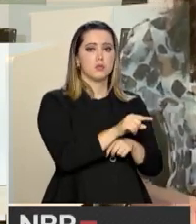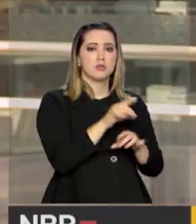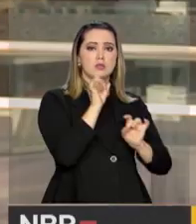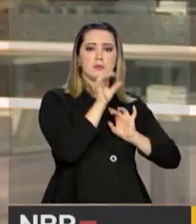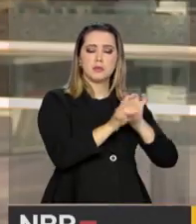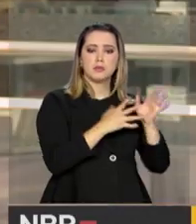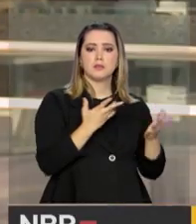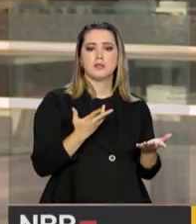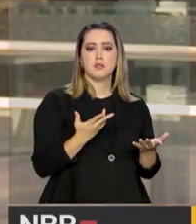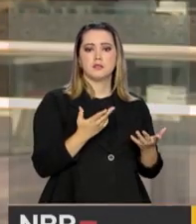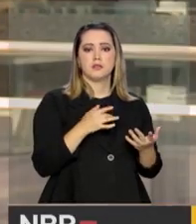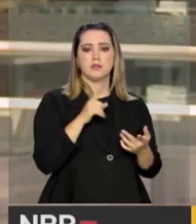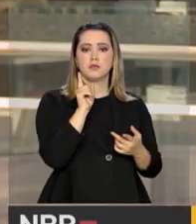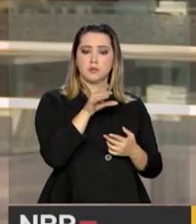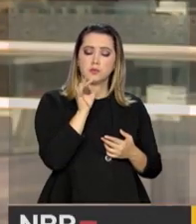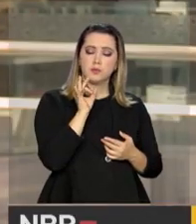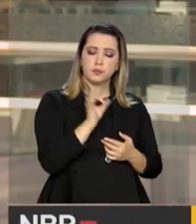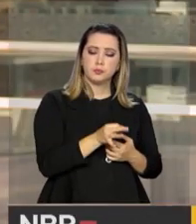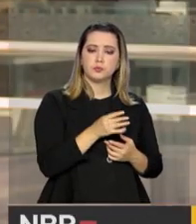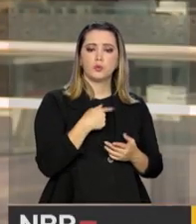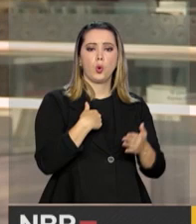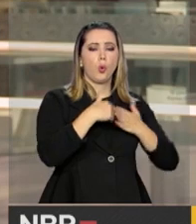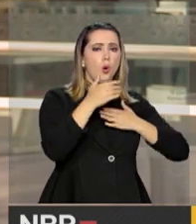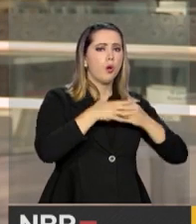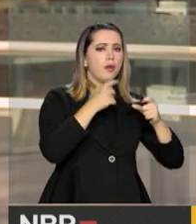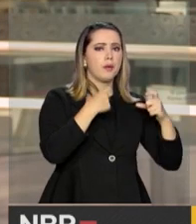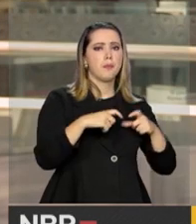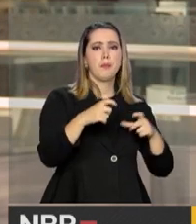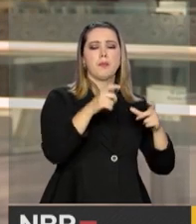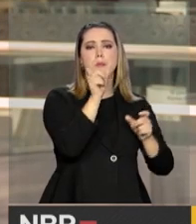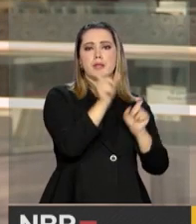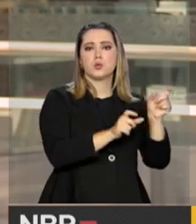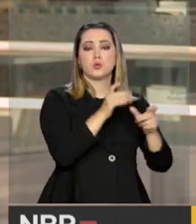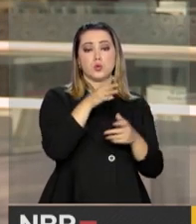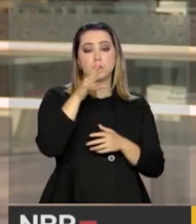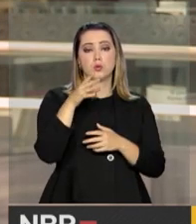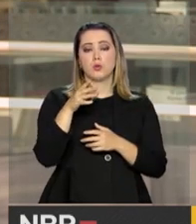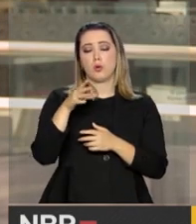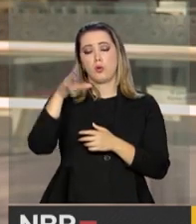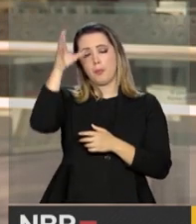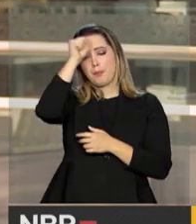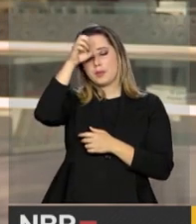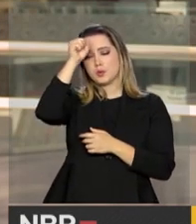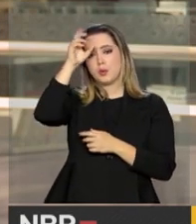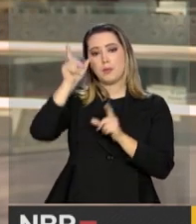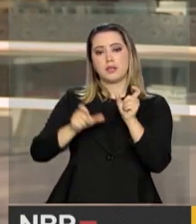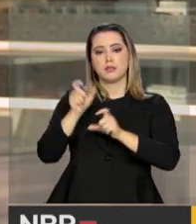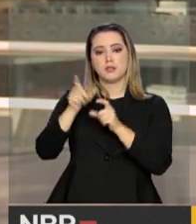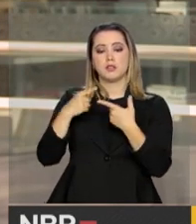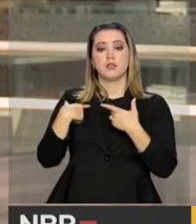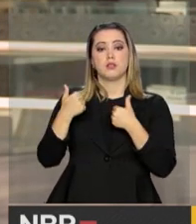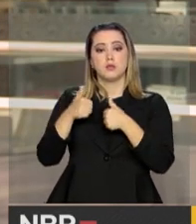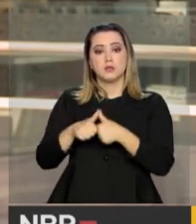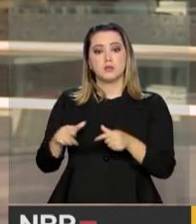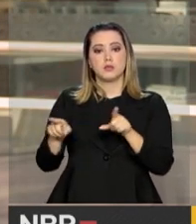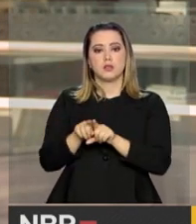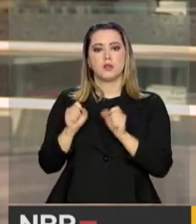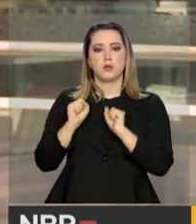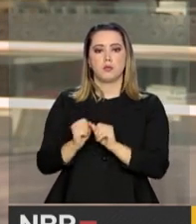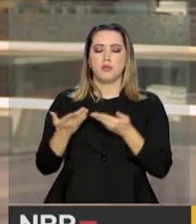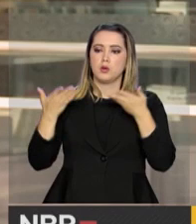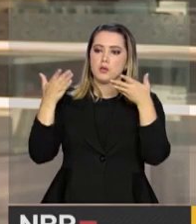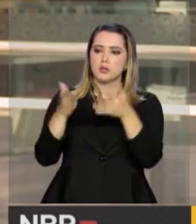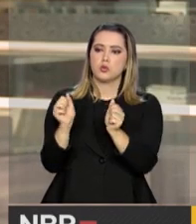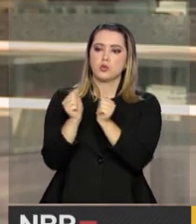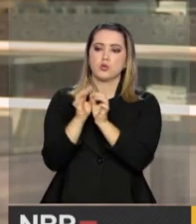específicas. Com certeza, né? Eu acho que qualquer pessoa que esteja aprendendo e qualquer pessoa que consiga interagir